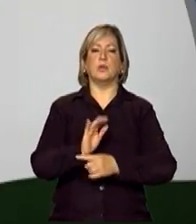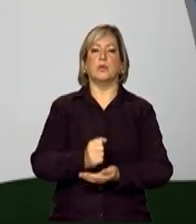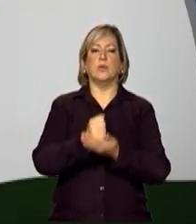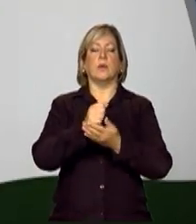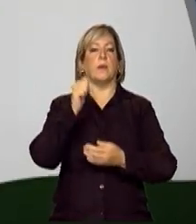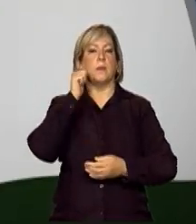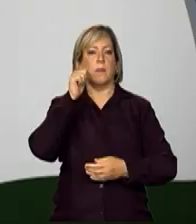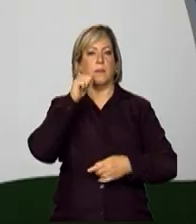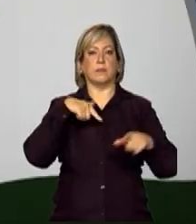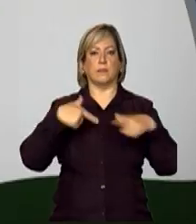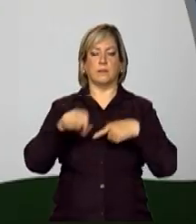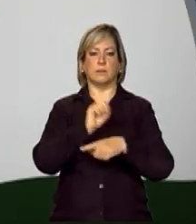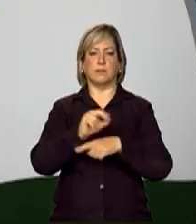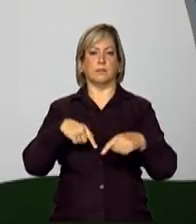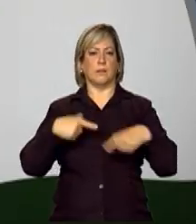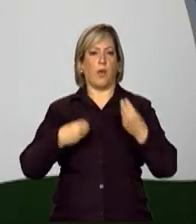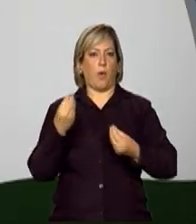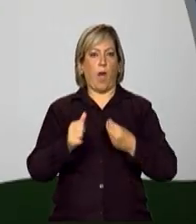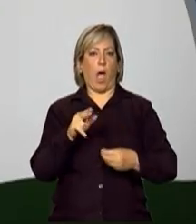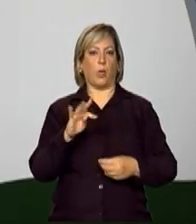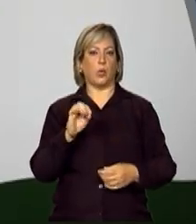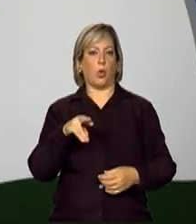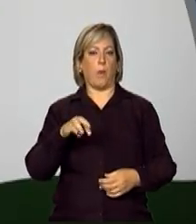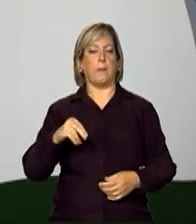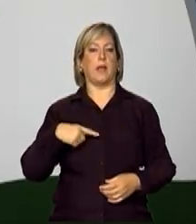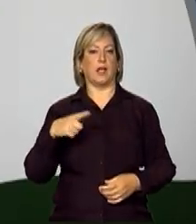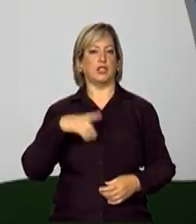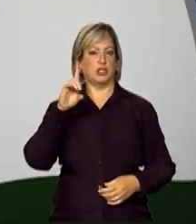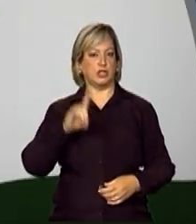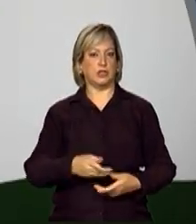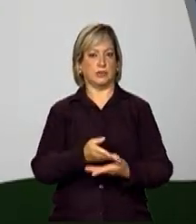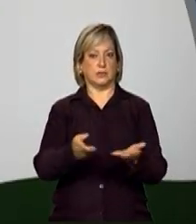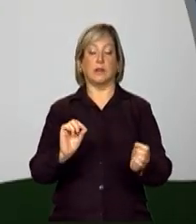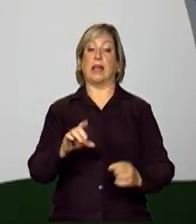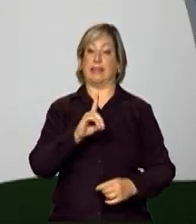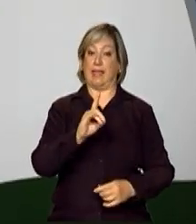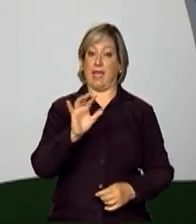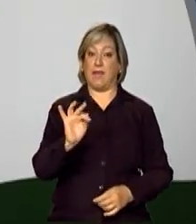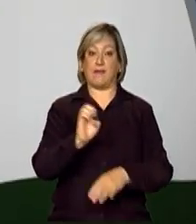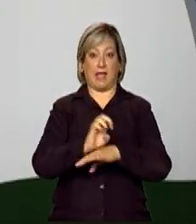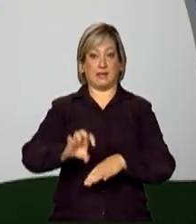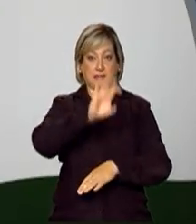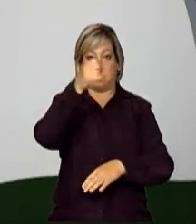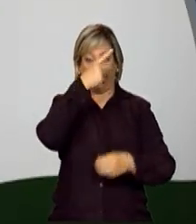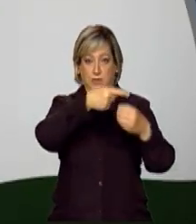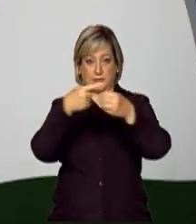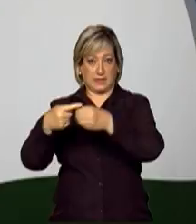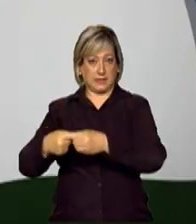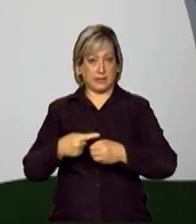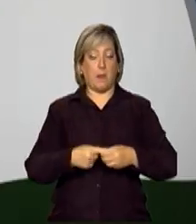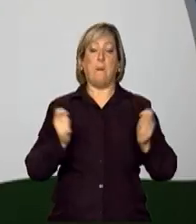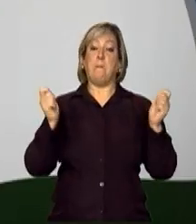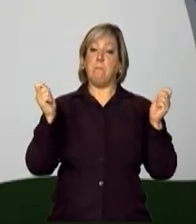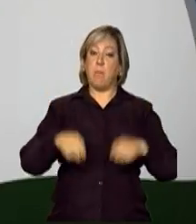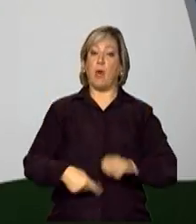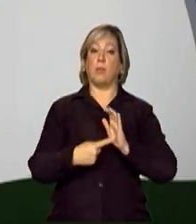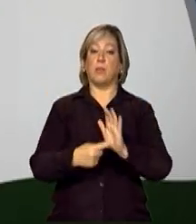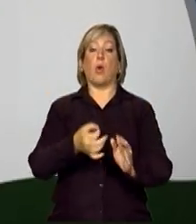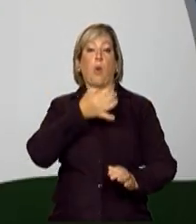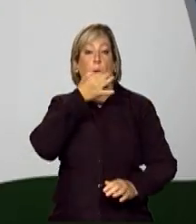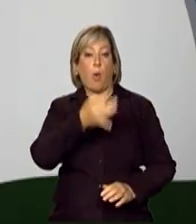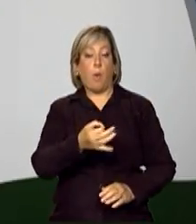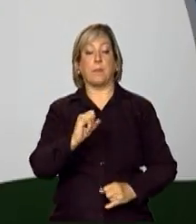autonomia econômica das mulheres e garantam seus direitos. Distrito Federal, estados e municípios podem apresentar